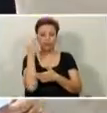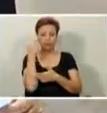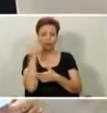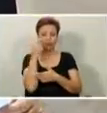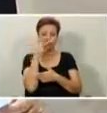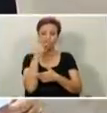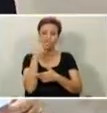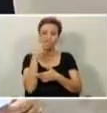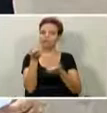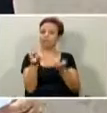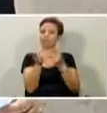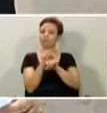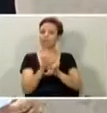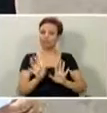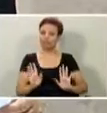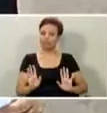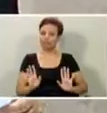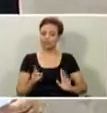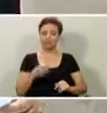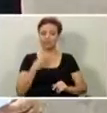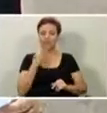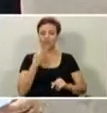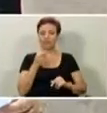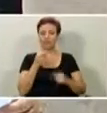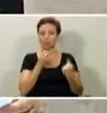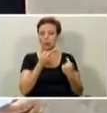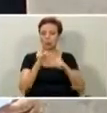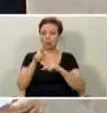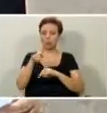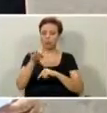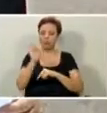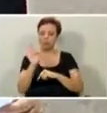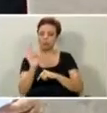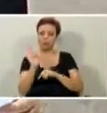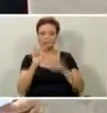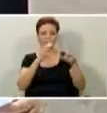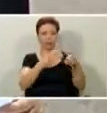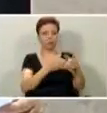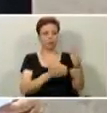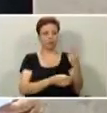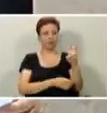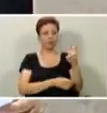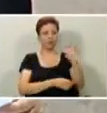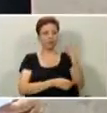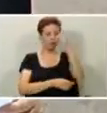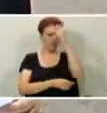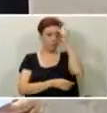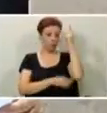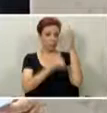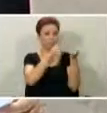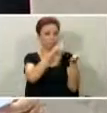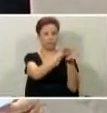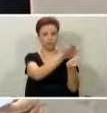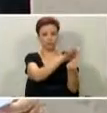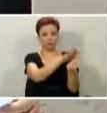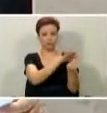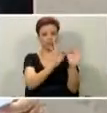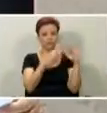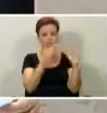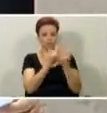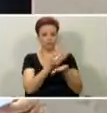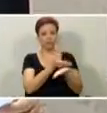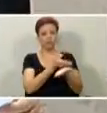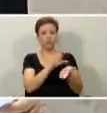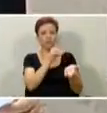contraditório, porque fala alguma coisa do PT, mas vai lá e manda 350 pessoas embora, famílias vão passar